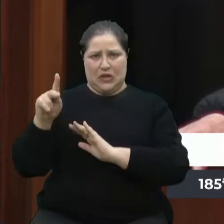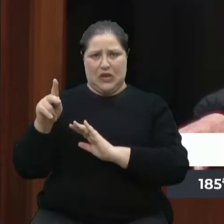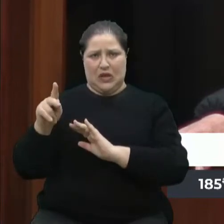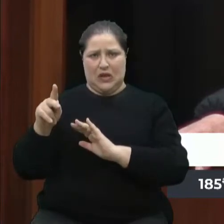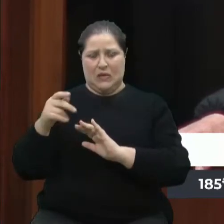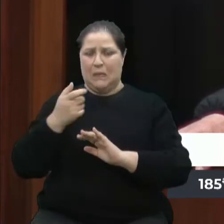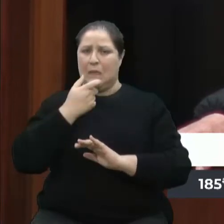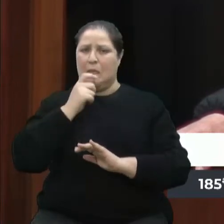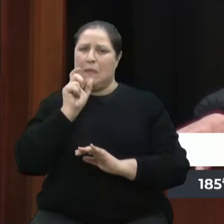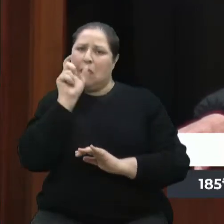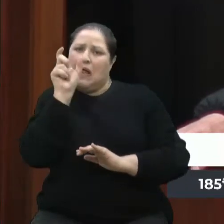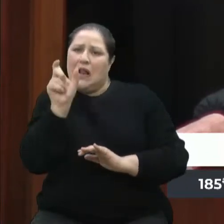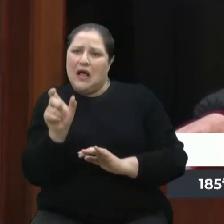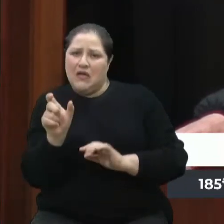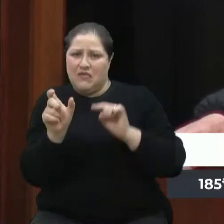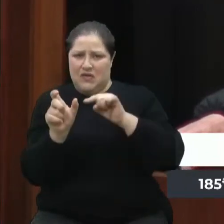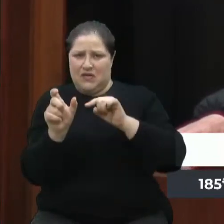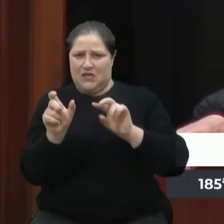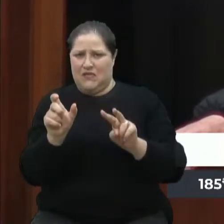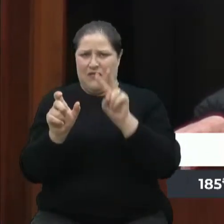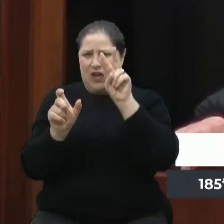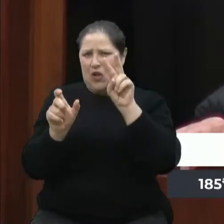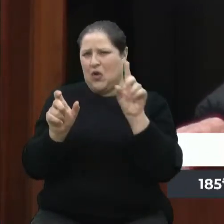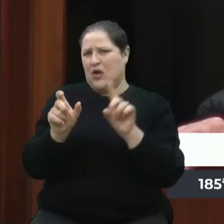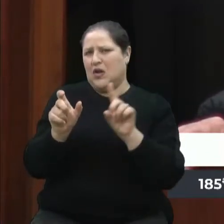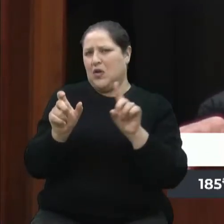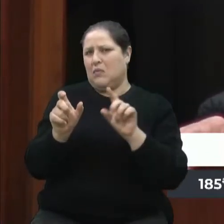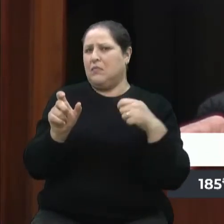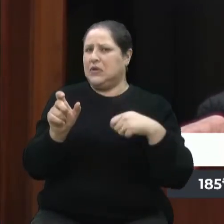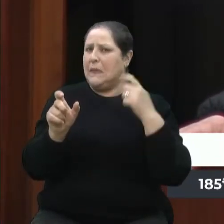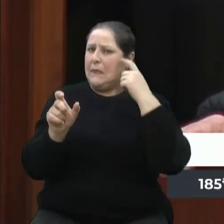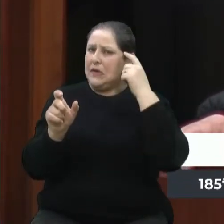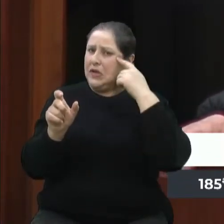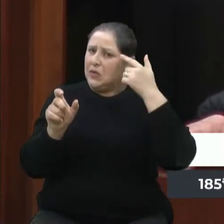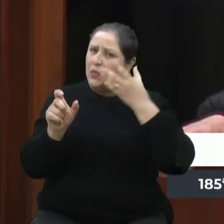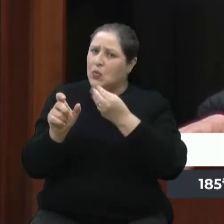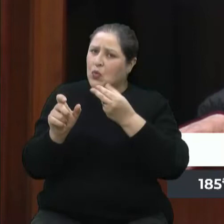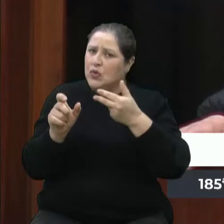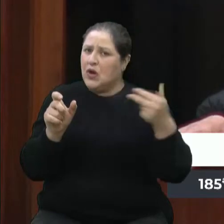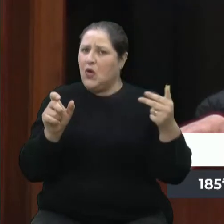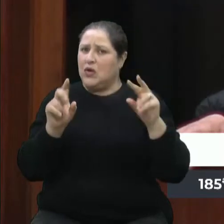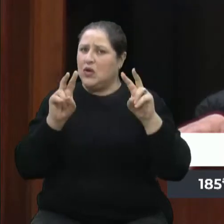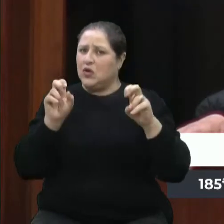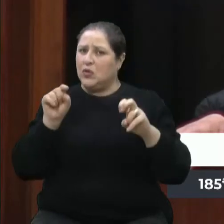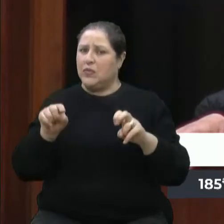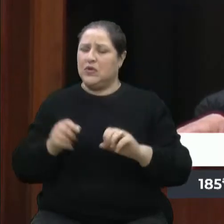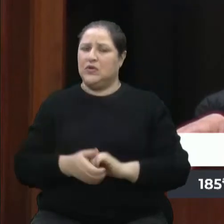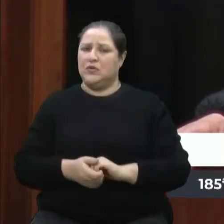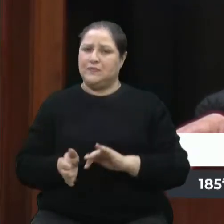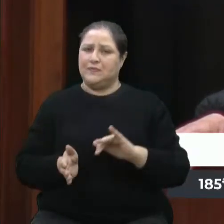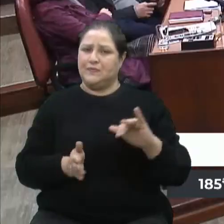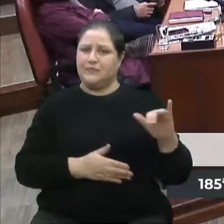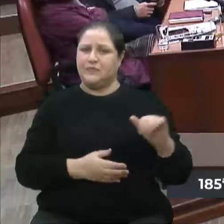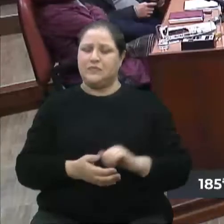Nós temos que repensar muitas coisas sobre isso. Mas é a sua parte, vereador Marcon.